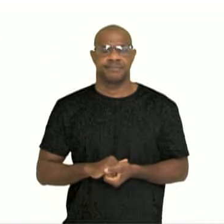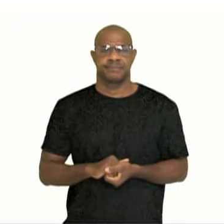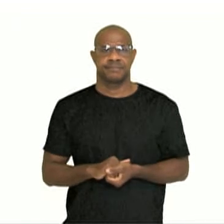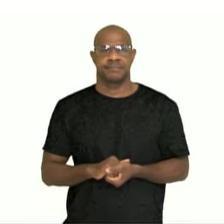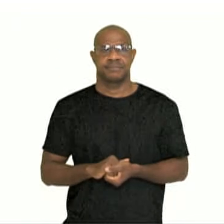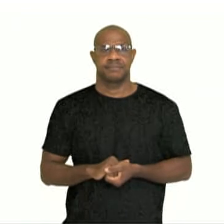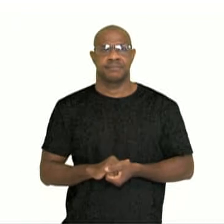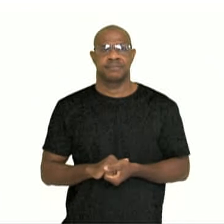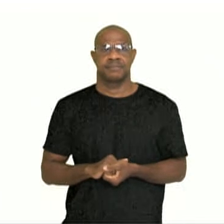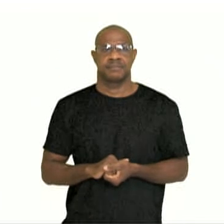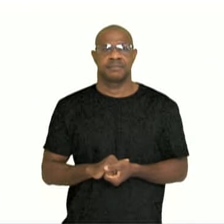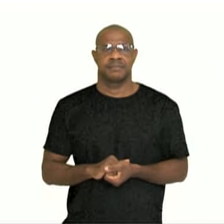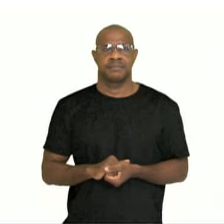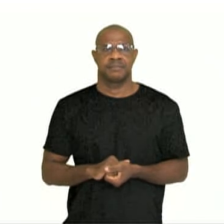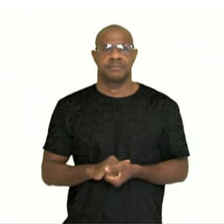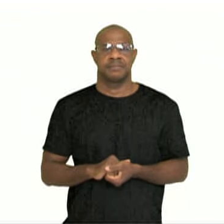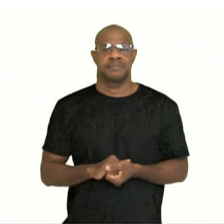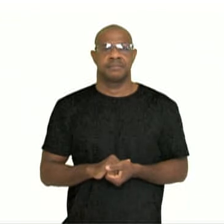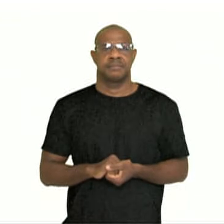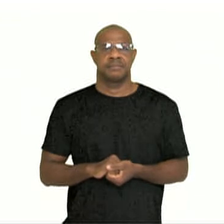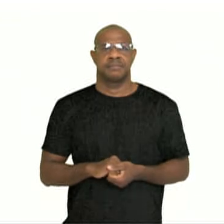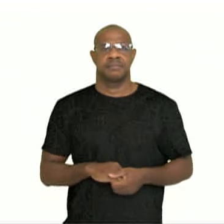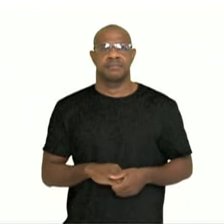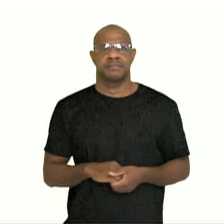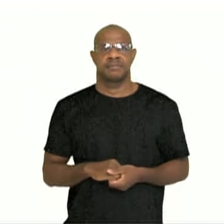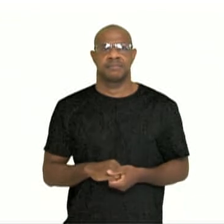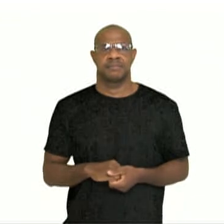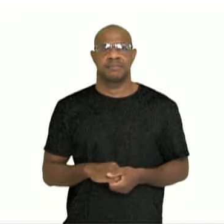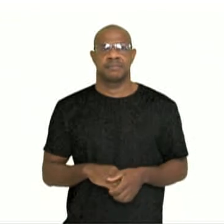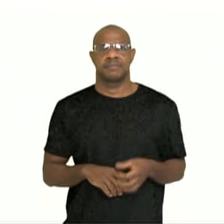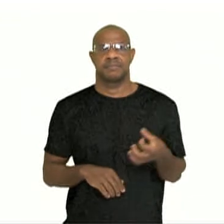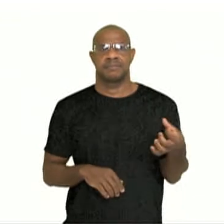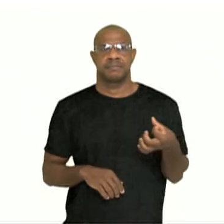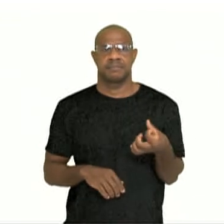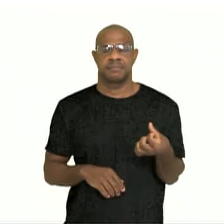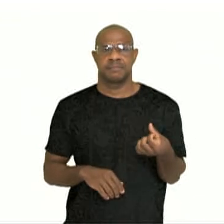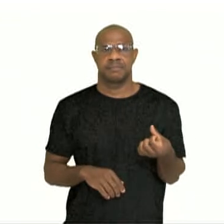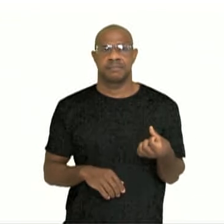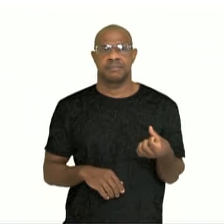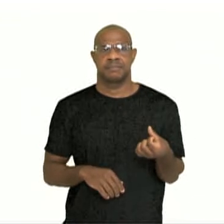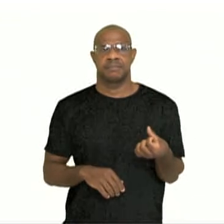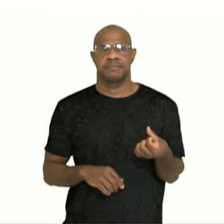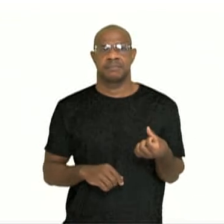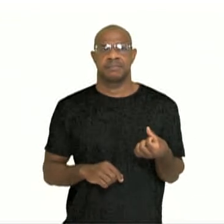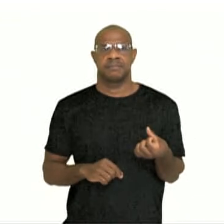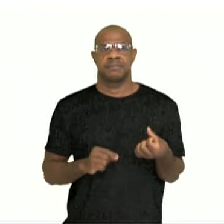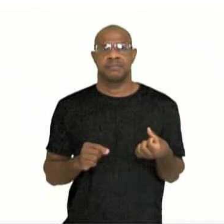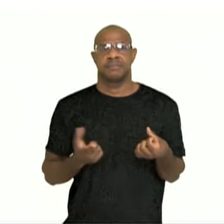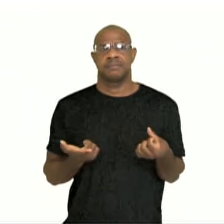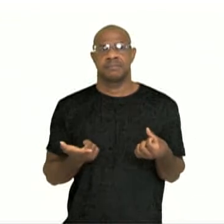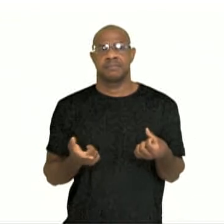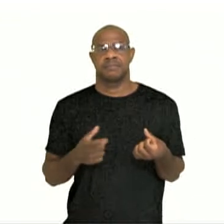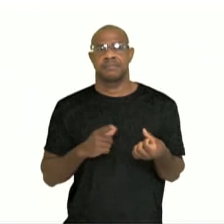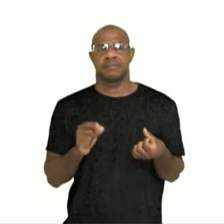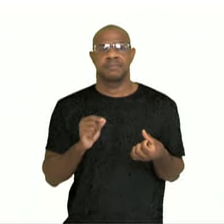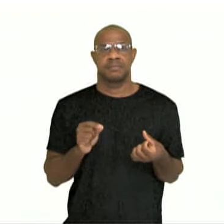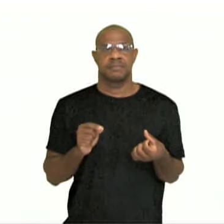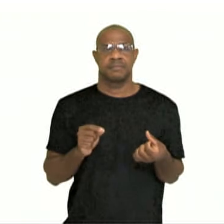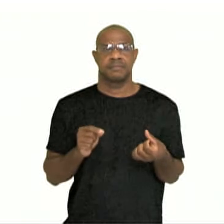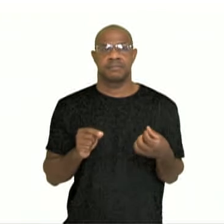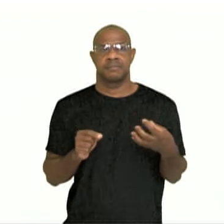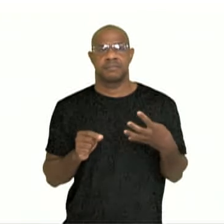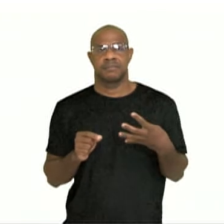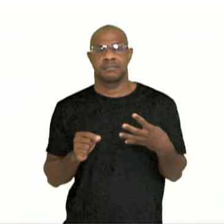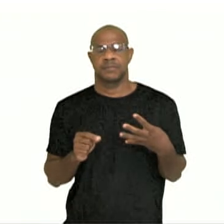Poner-se las pilas. A ver, poner dedicación e esforço em uma tarefa. Então, é se dedicar a uma tarefa que você está